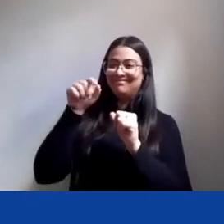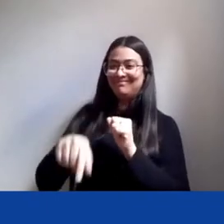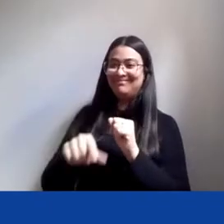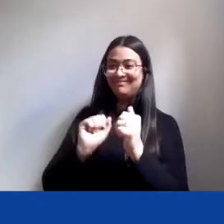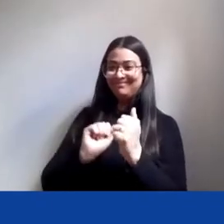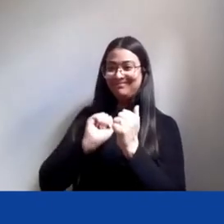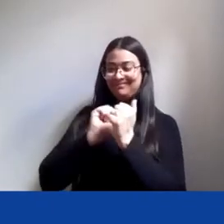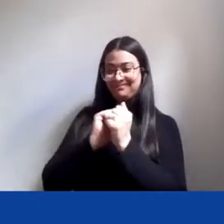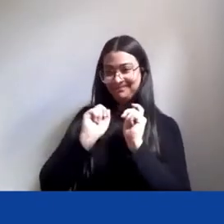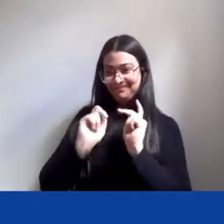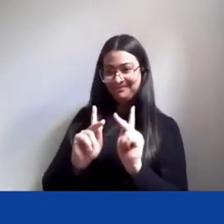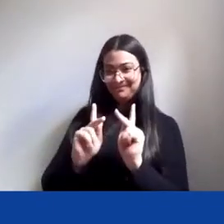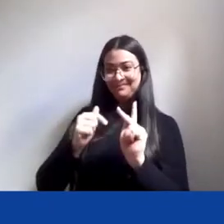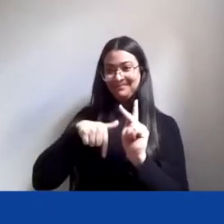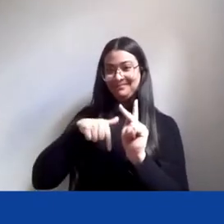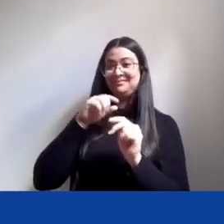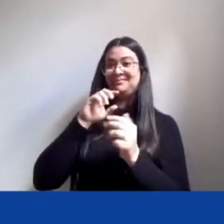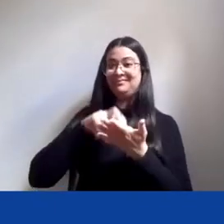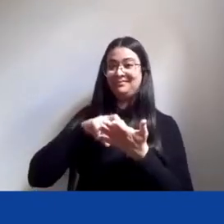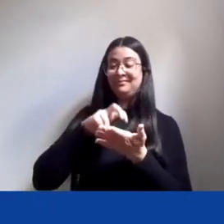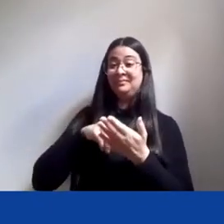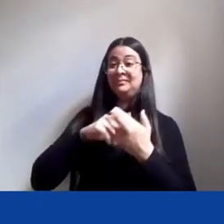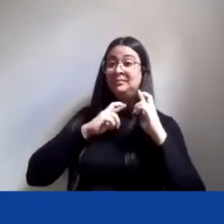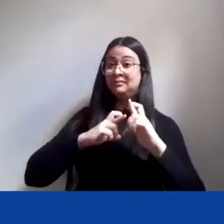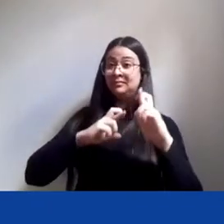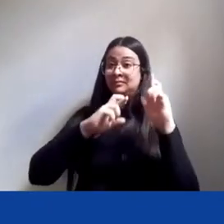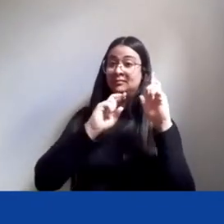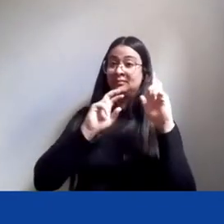nessa manhã, né, espero que ela seja